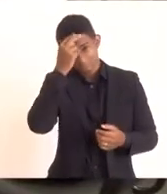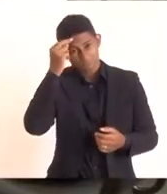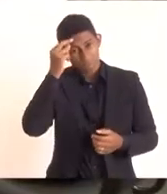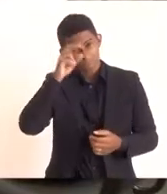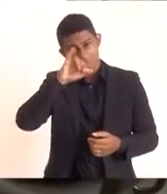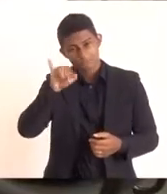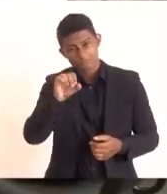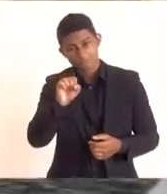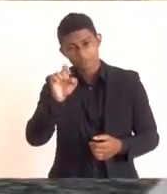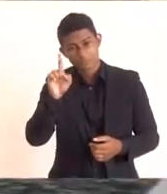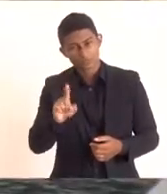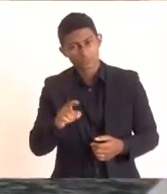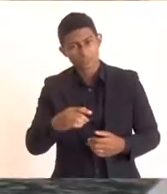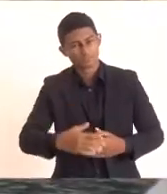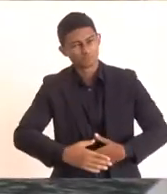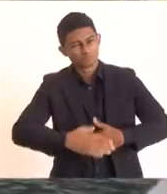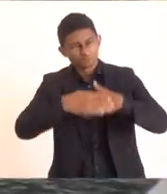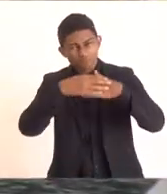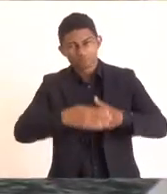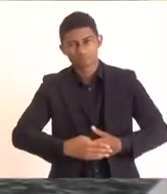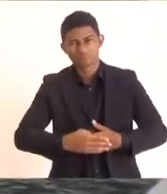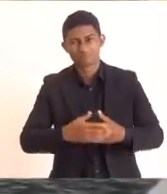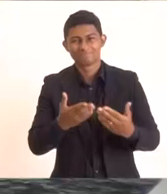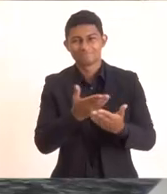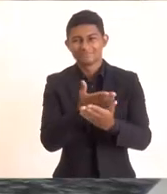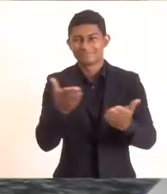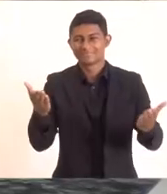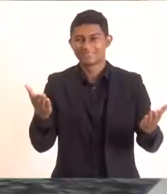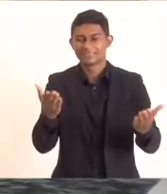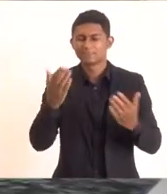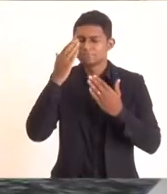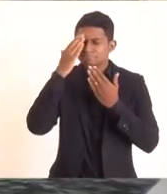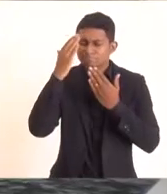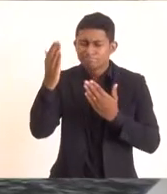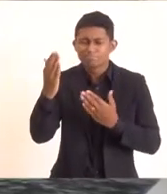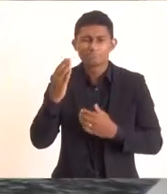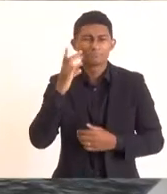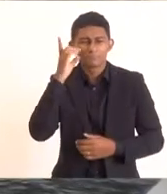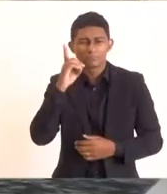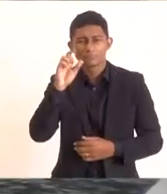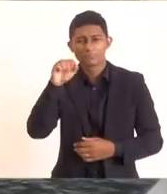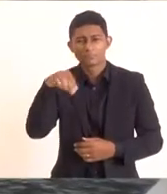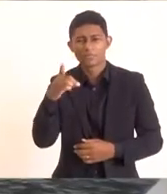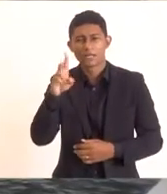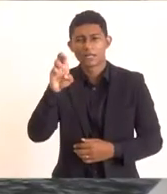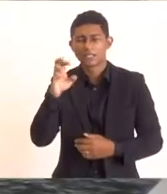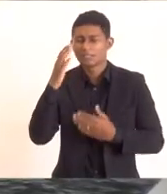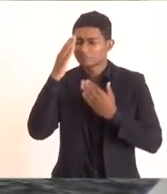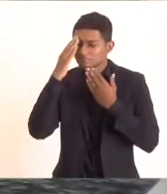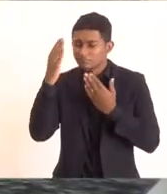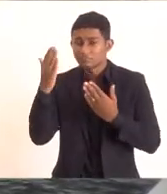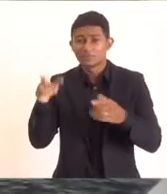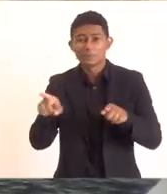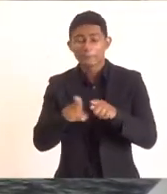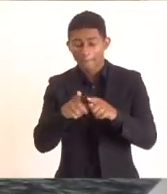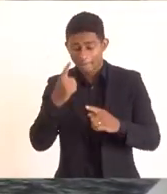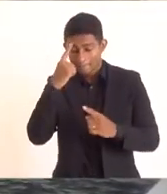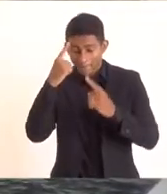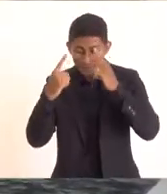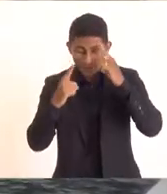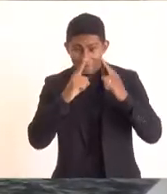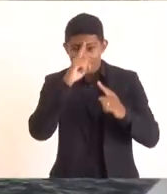Bonifácio. Saudar a todos. Agradecer o deputado André Cisiano e, sobretudo, a ideia do Fundo Soberano.